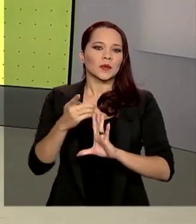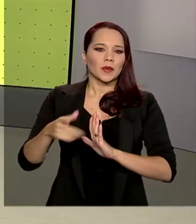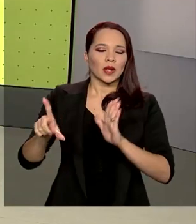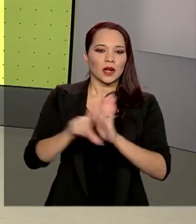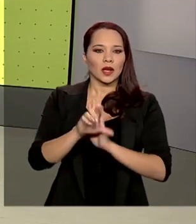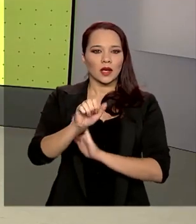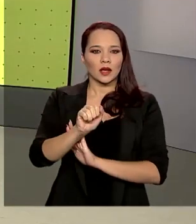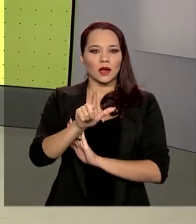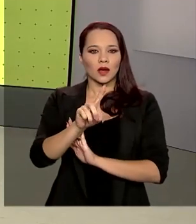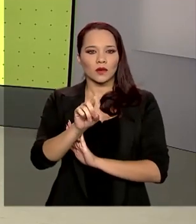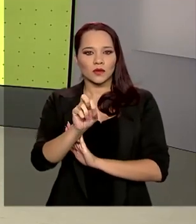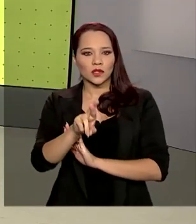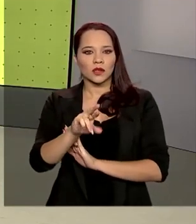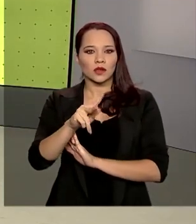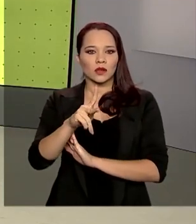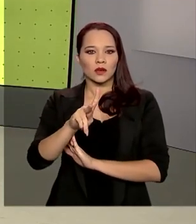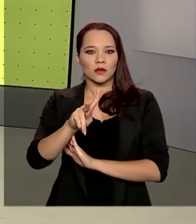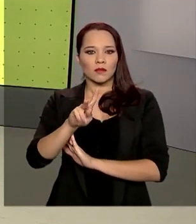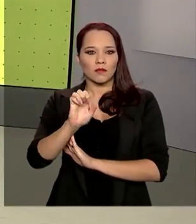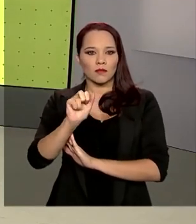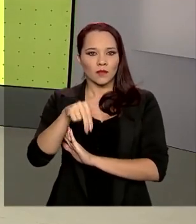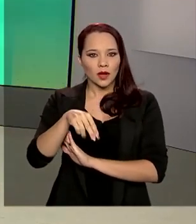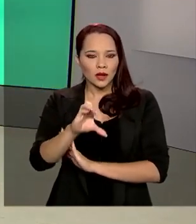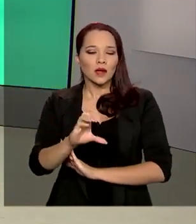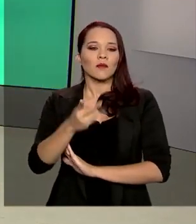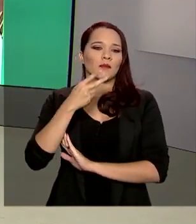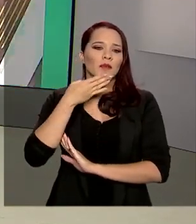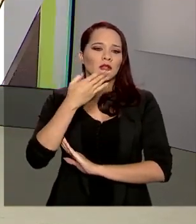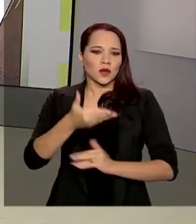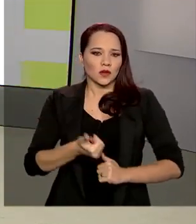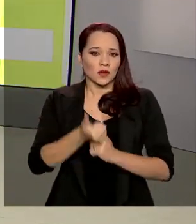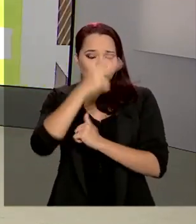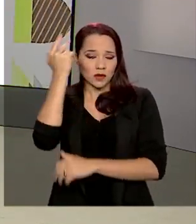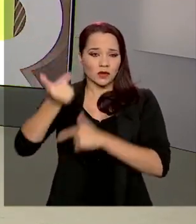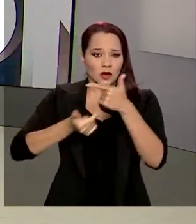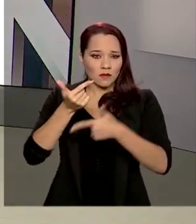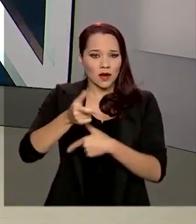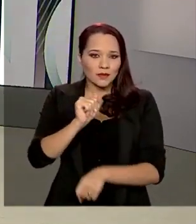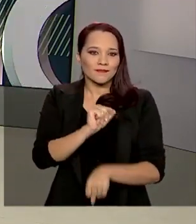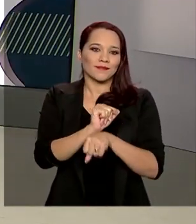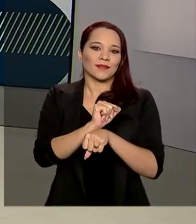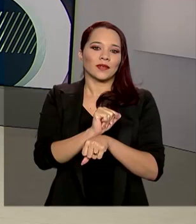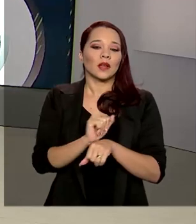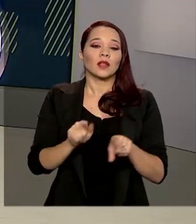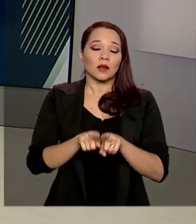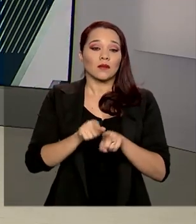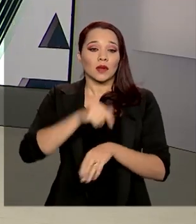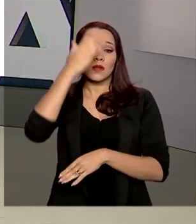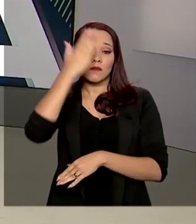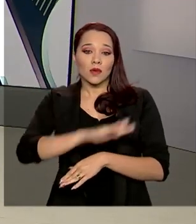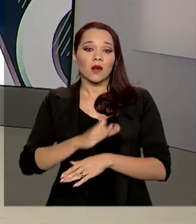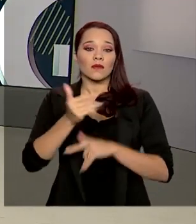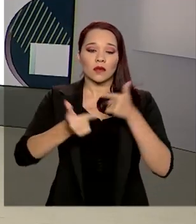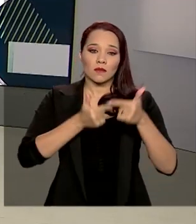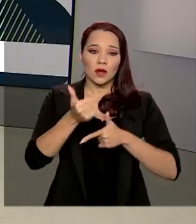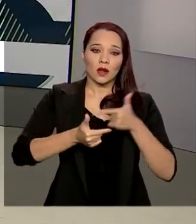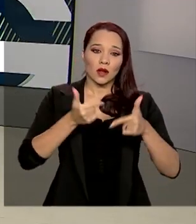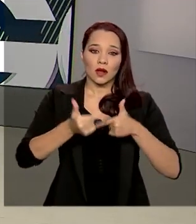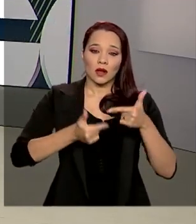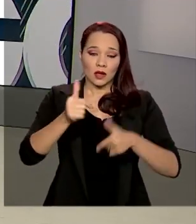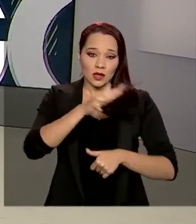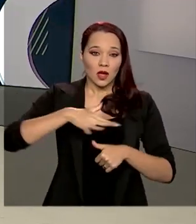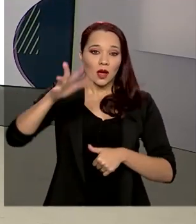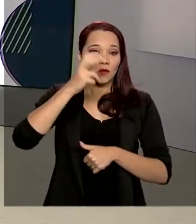lei Aldir Blanc. Podem solicitar o auxílio pessoas com atividades interrompidas e que comprovem atuação no segmento